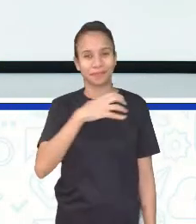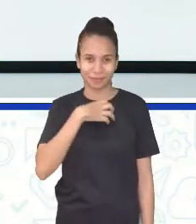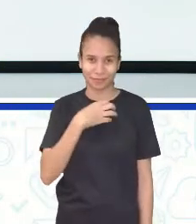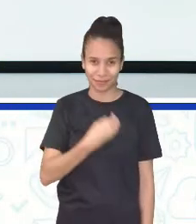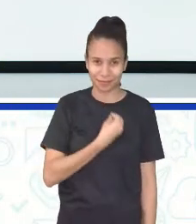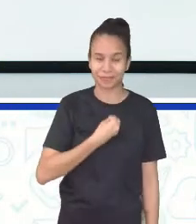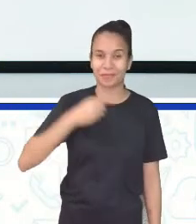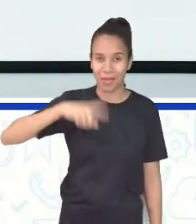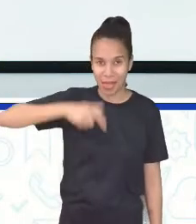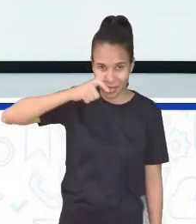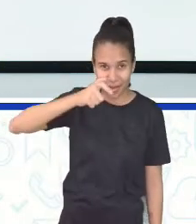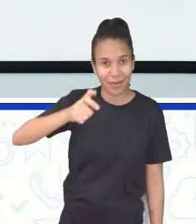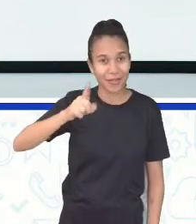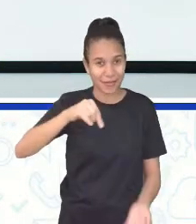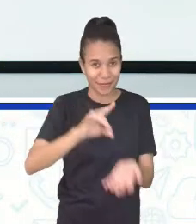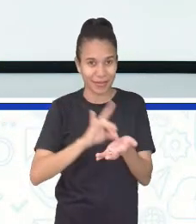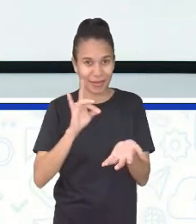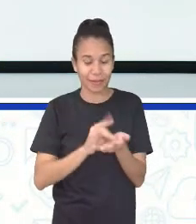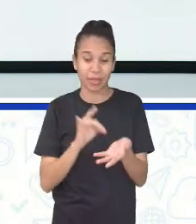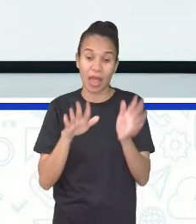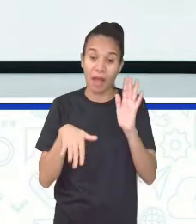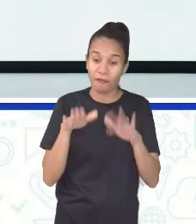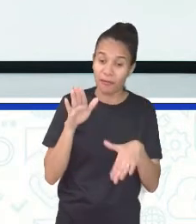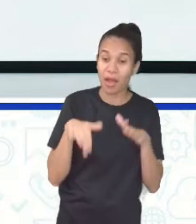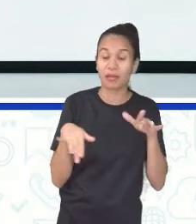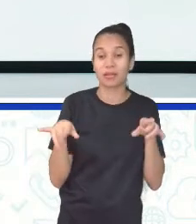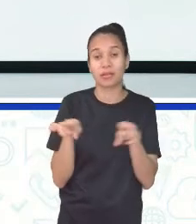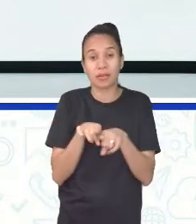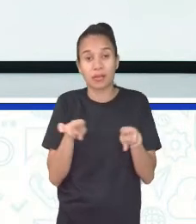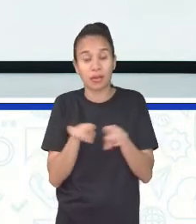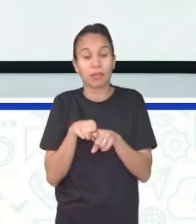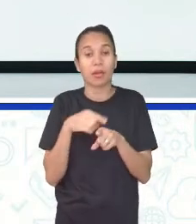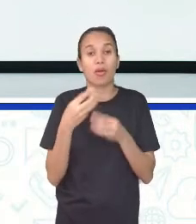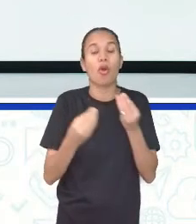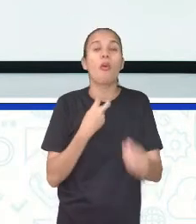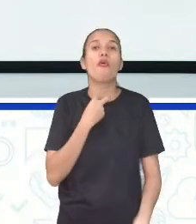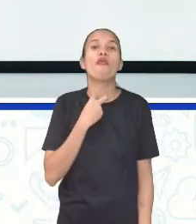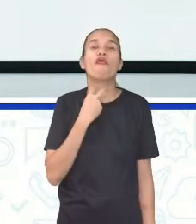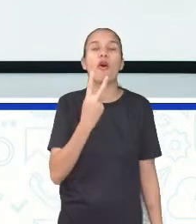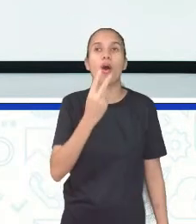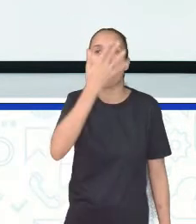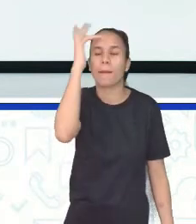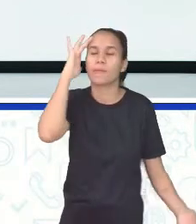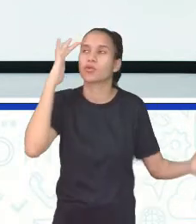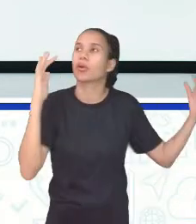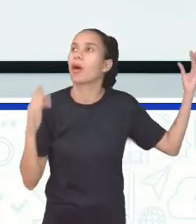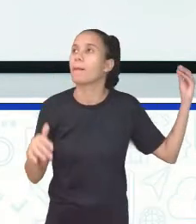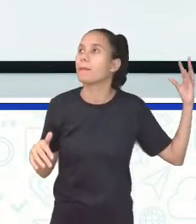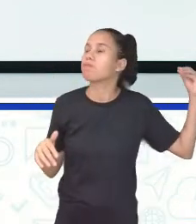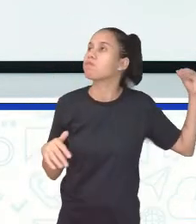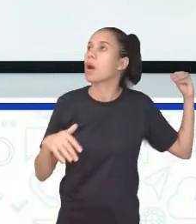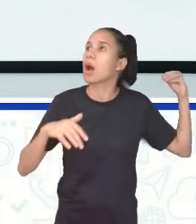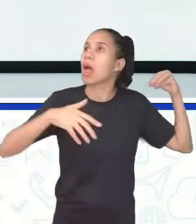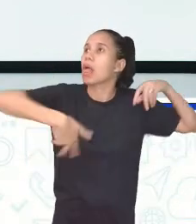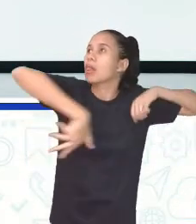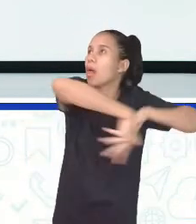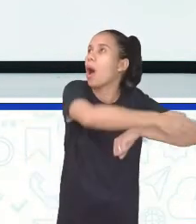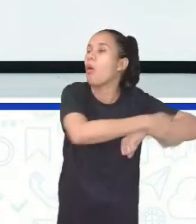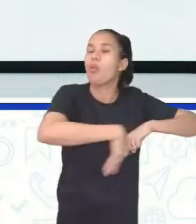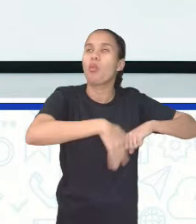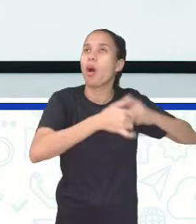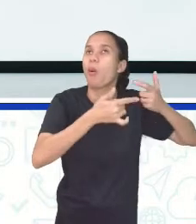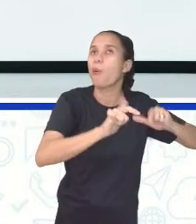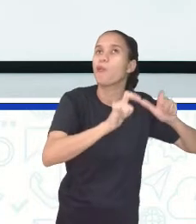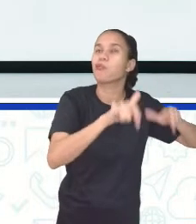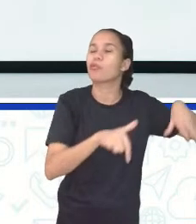Então, veja que interessante. Às vezes também, até a questão da voz. Alguém está falando lá fora, na rua, né? Em